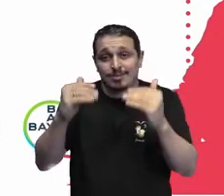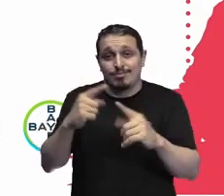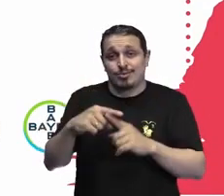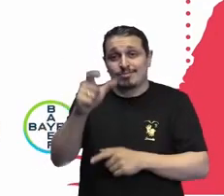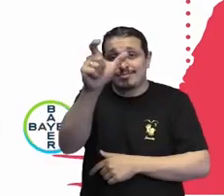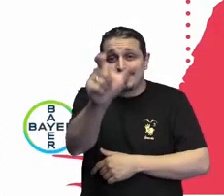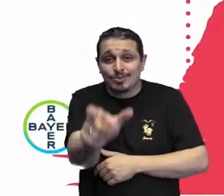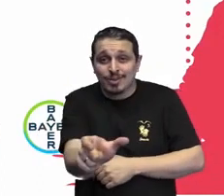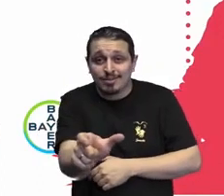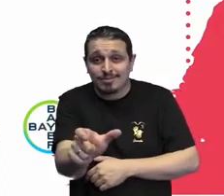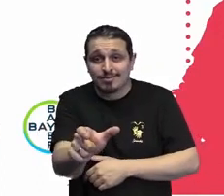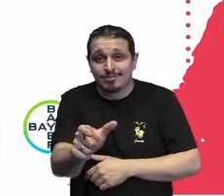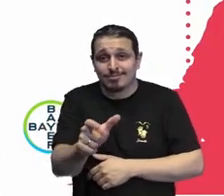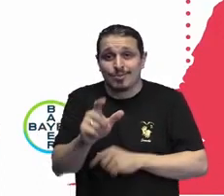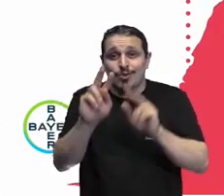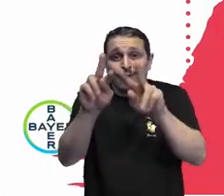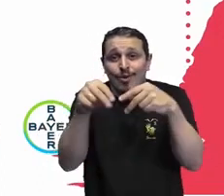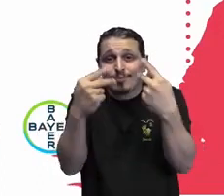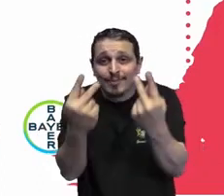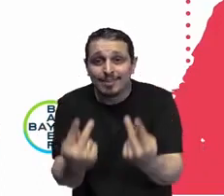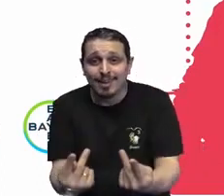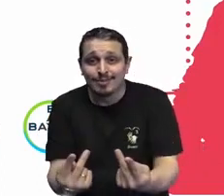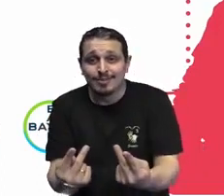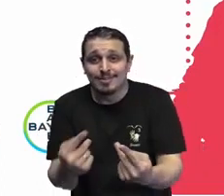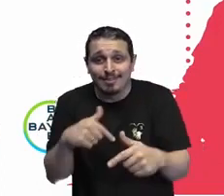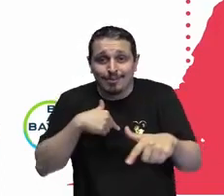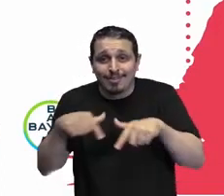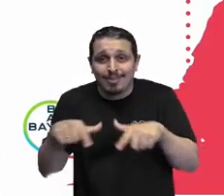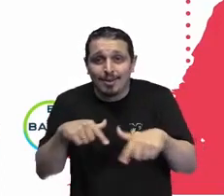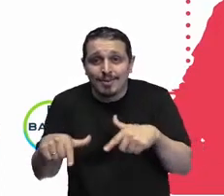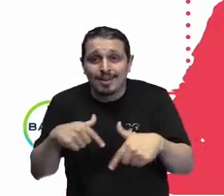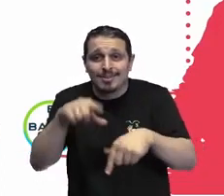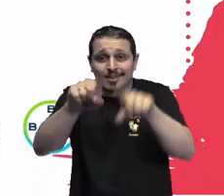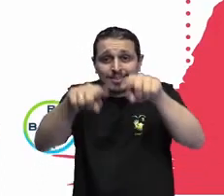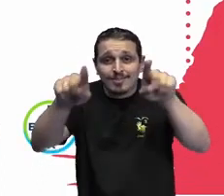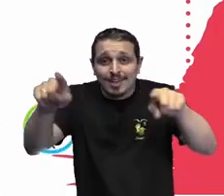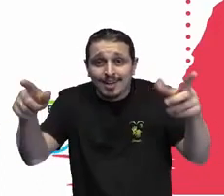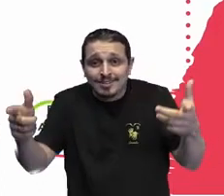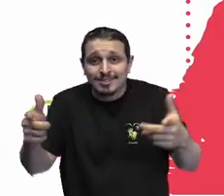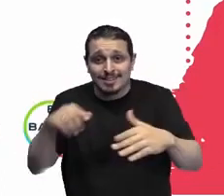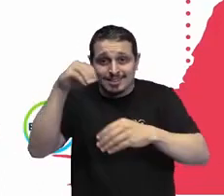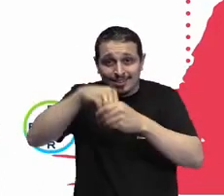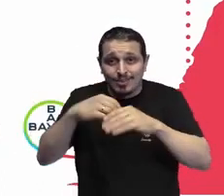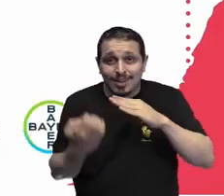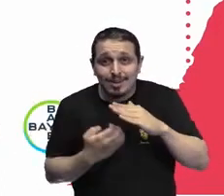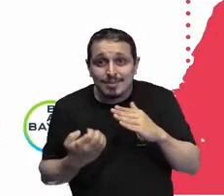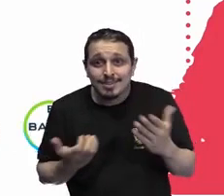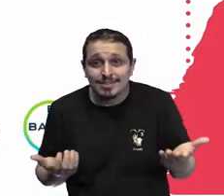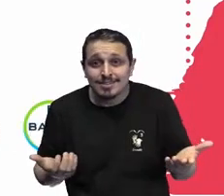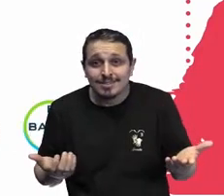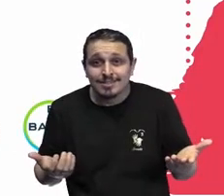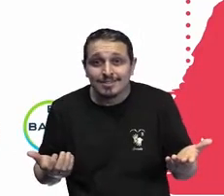momento de quando você está trabalhando o tema de diversidade dentro da organização. Próximo, por favor.